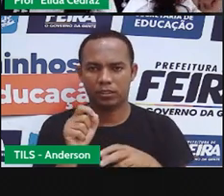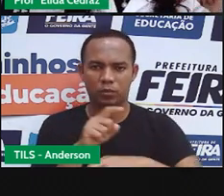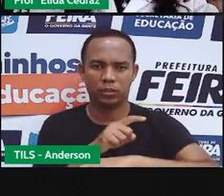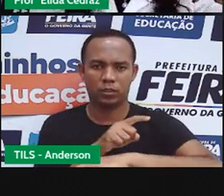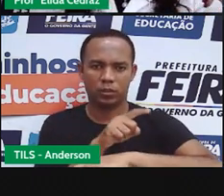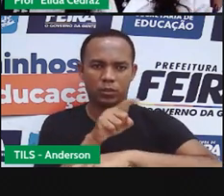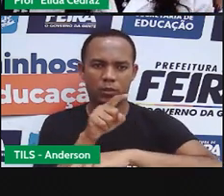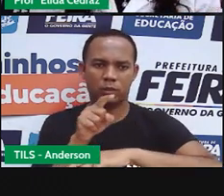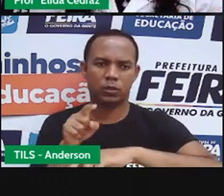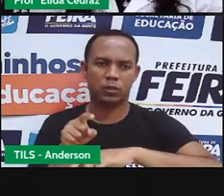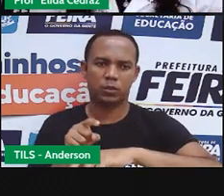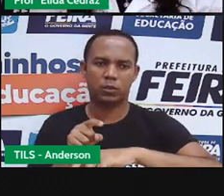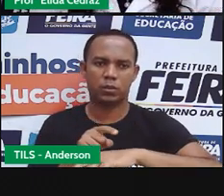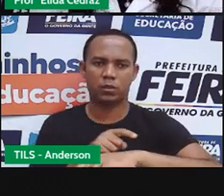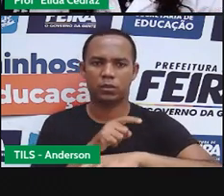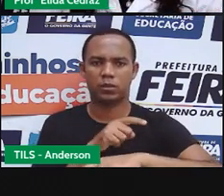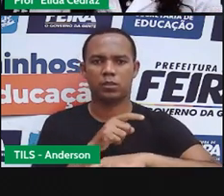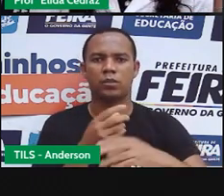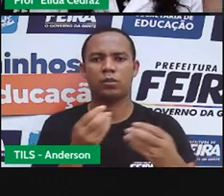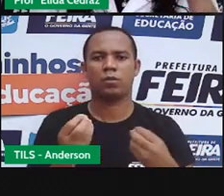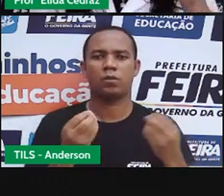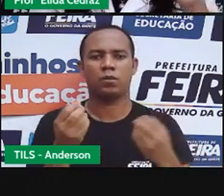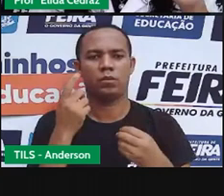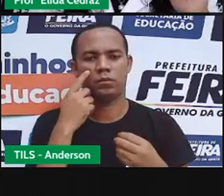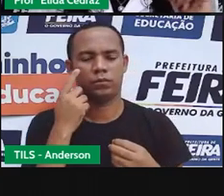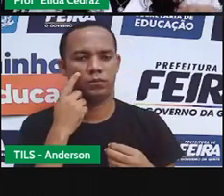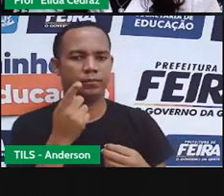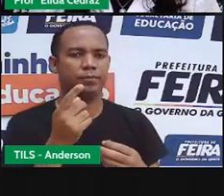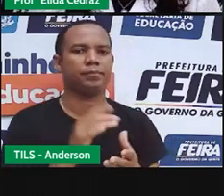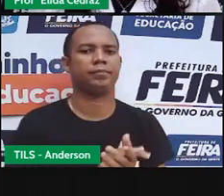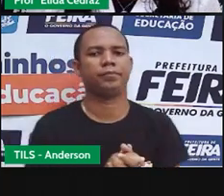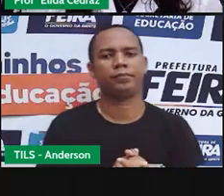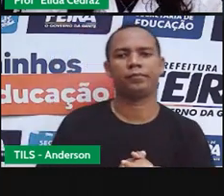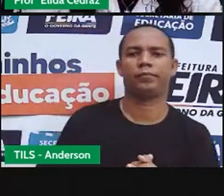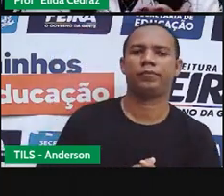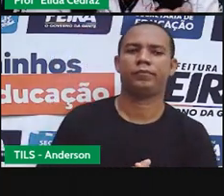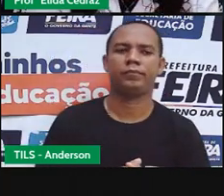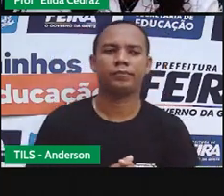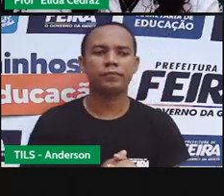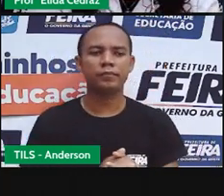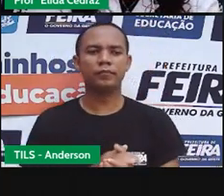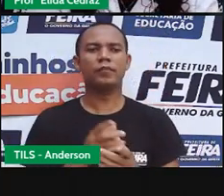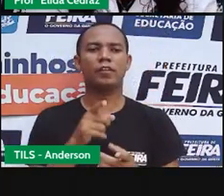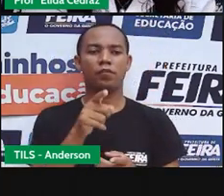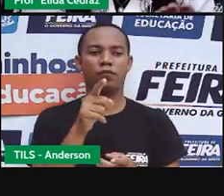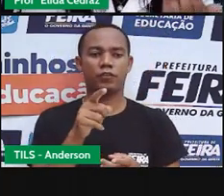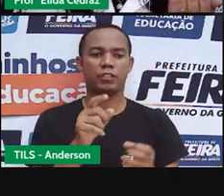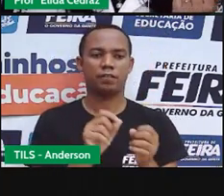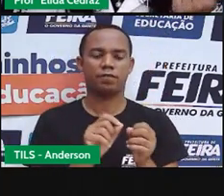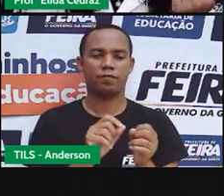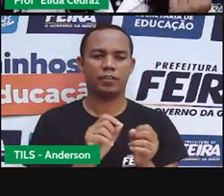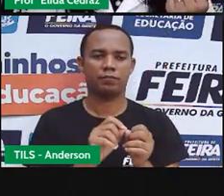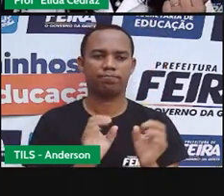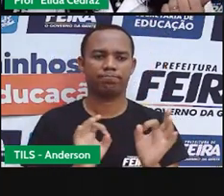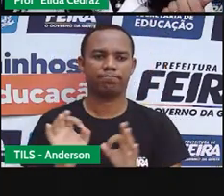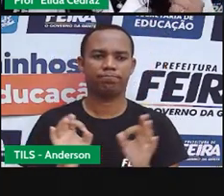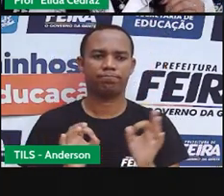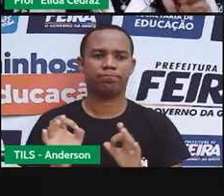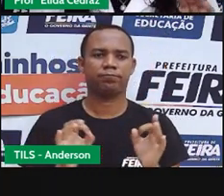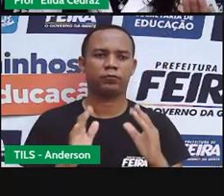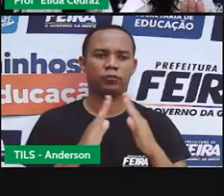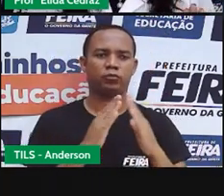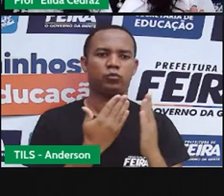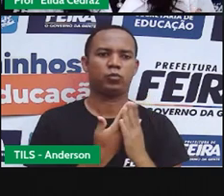está passando pelo ponteiro. Você que fez a experiência da última